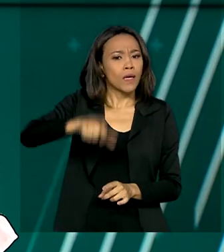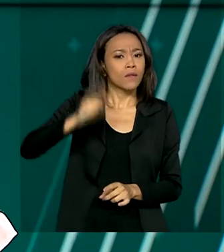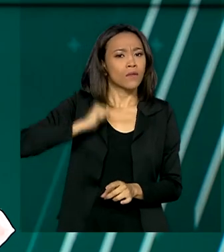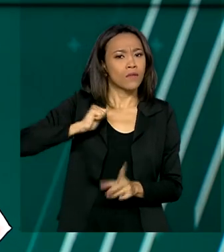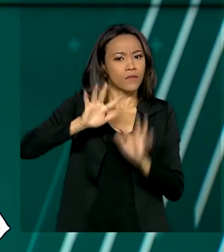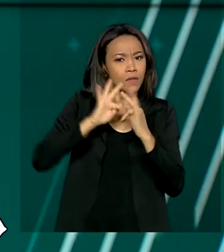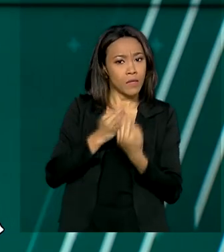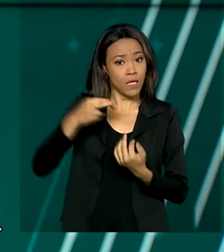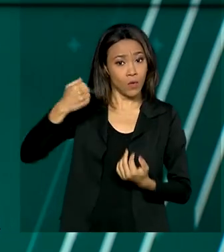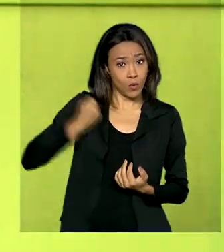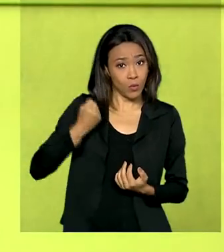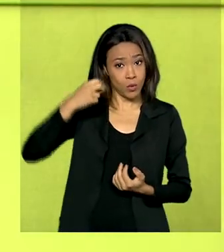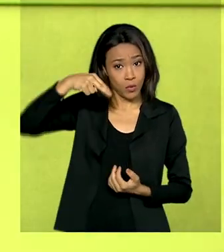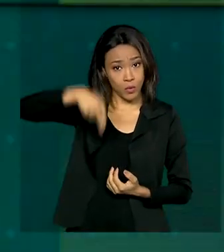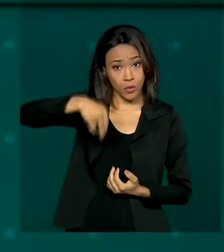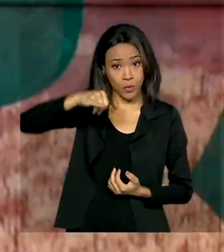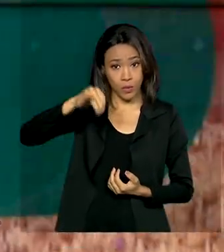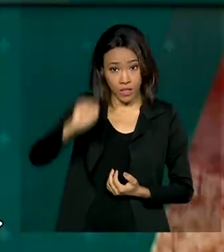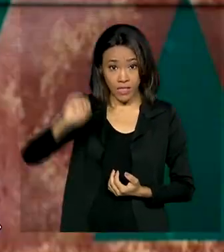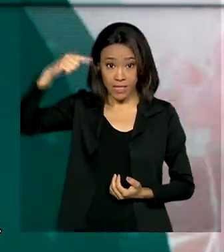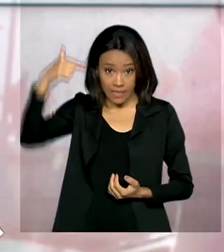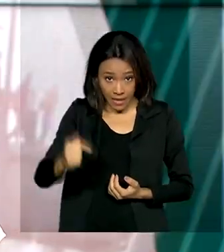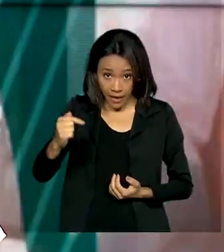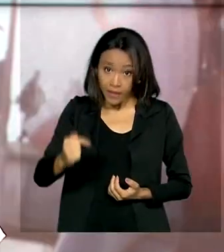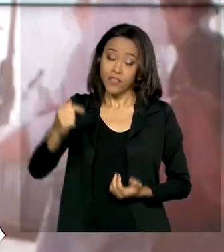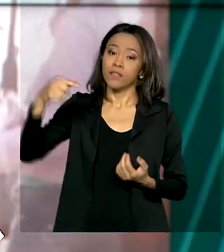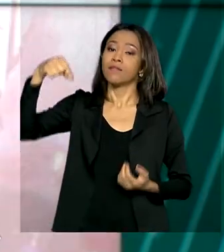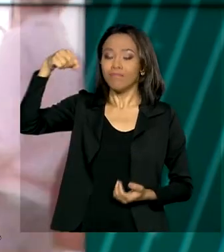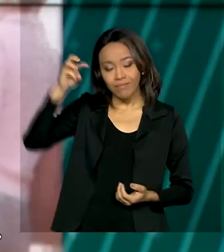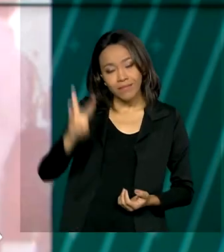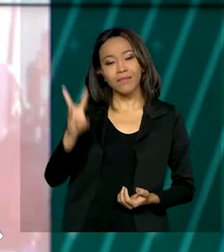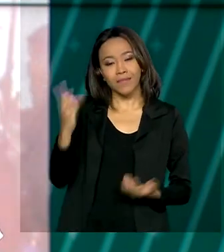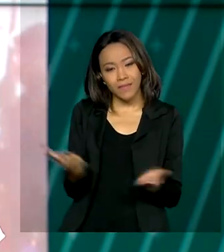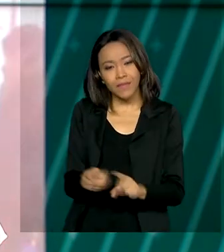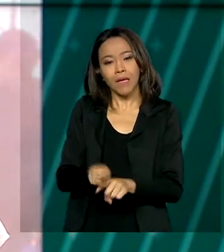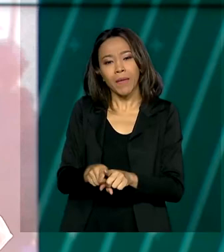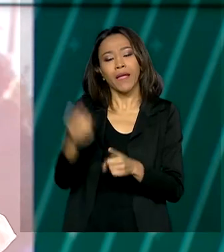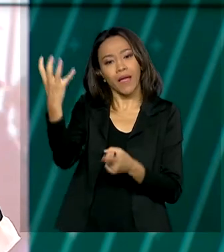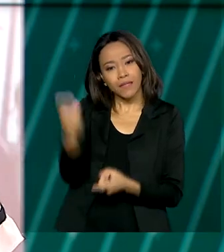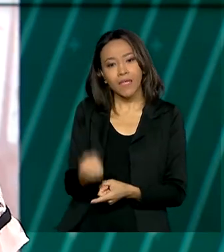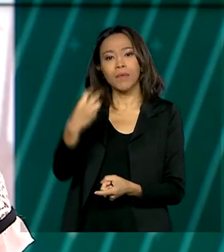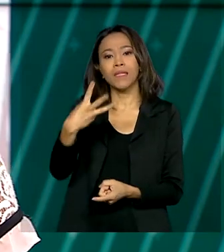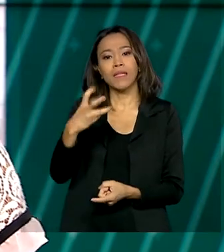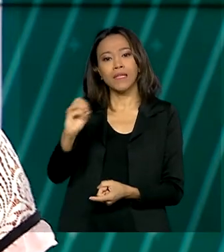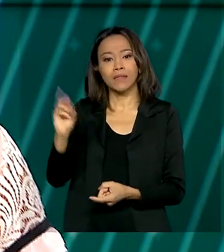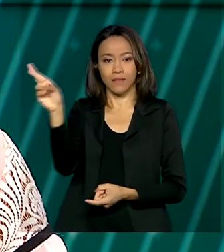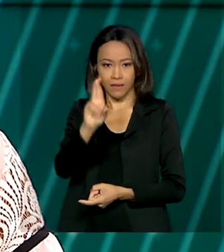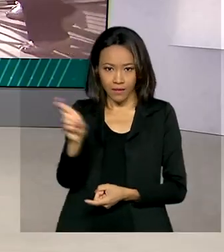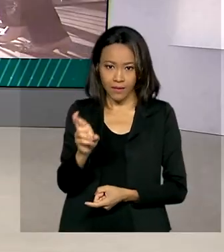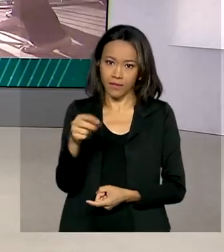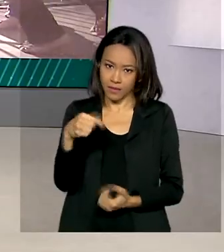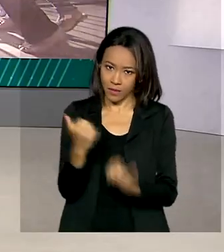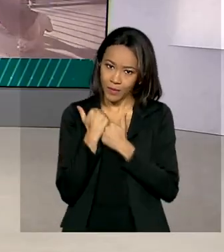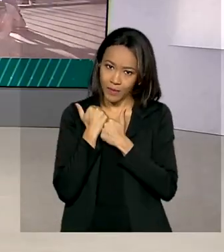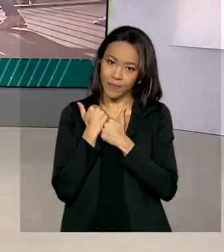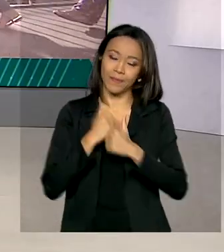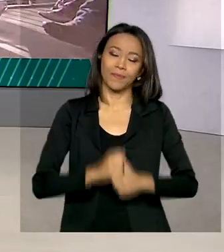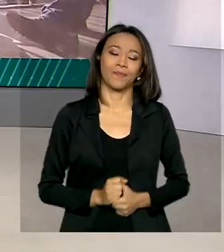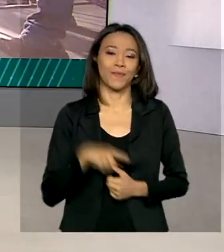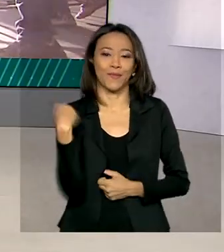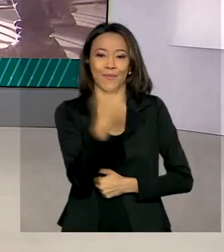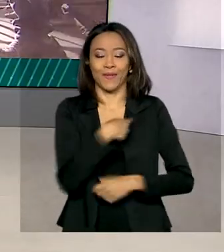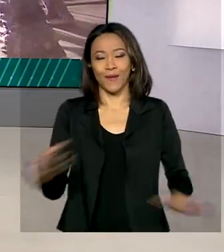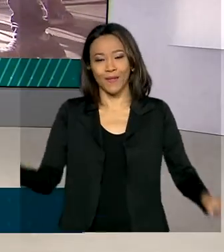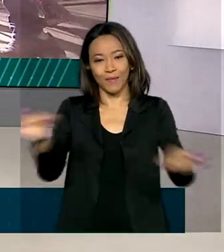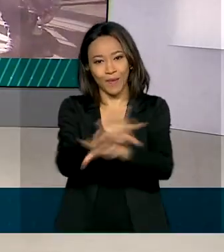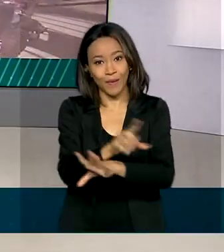7, também recebem nesta terça a segunda parcela de 300 reais do auxílio extensão. O Brasil em